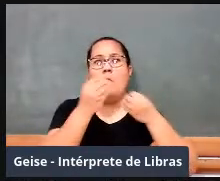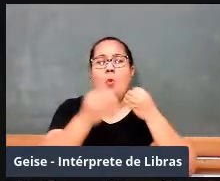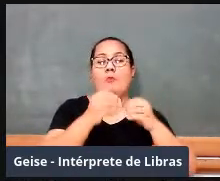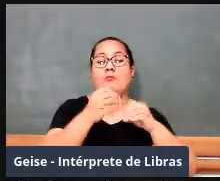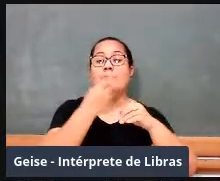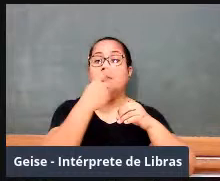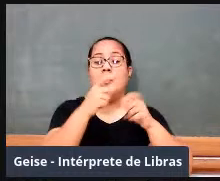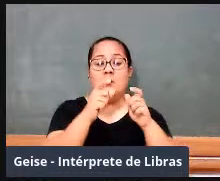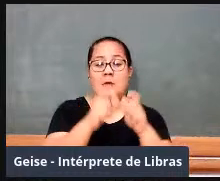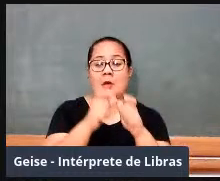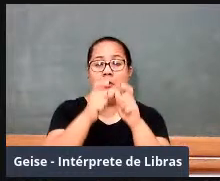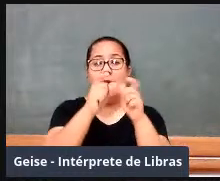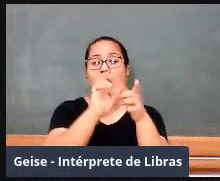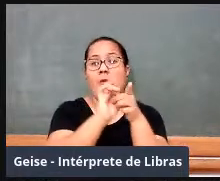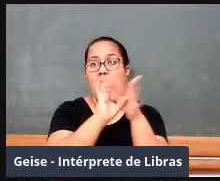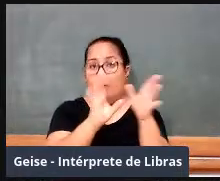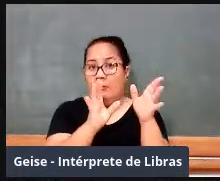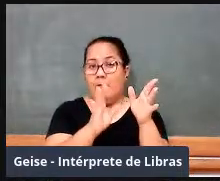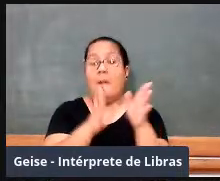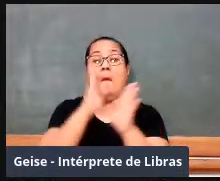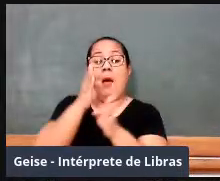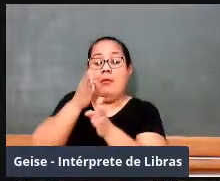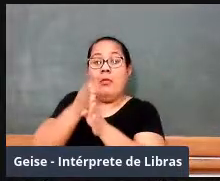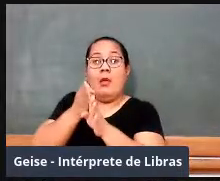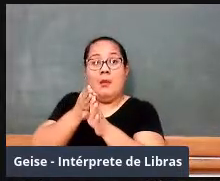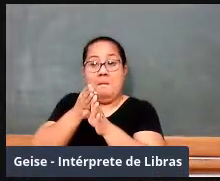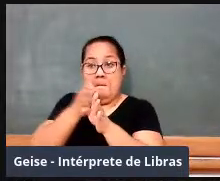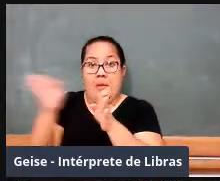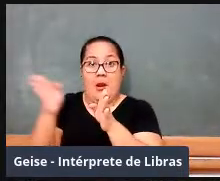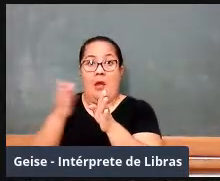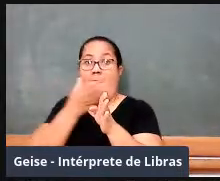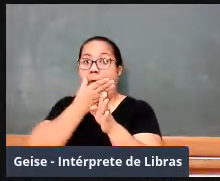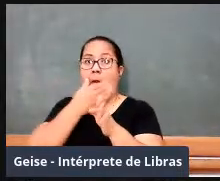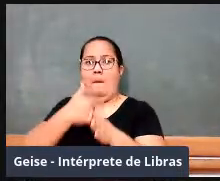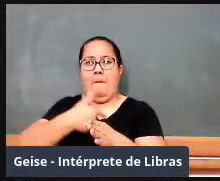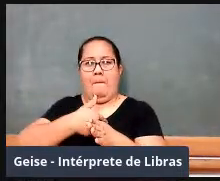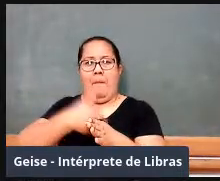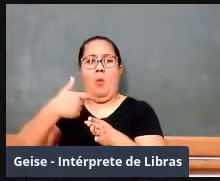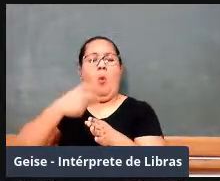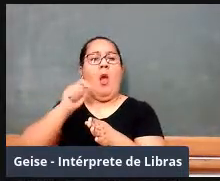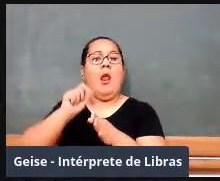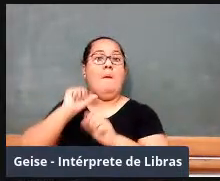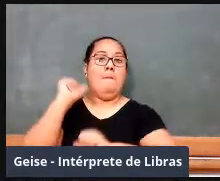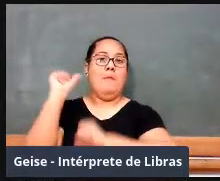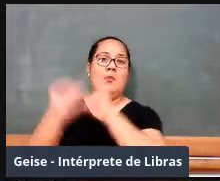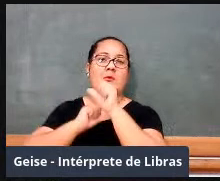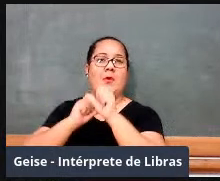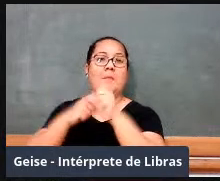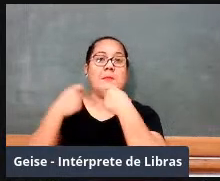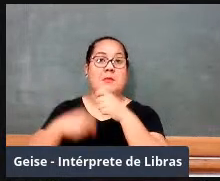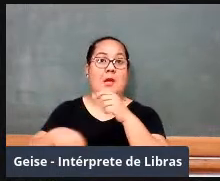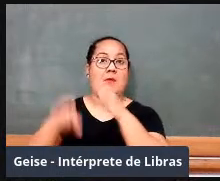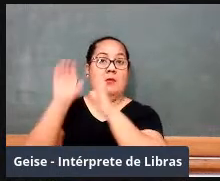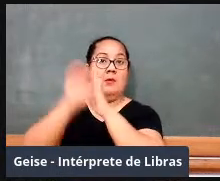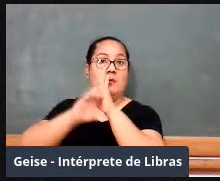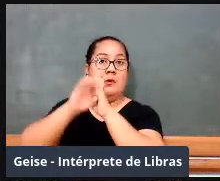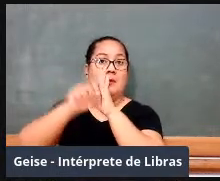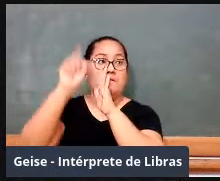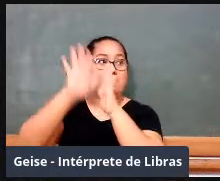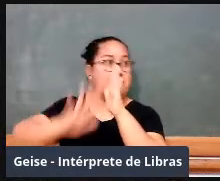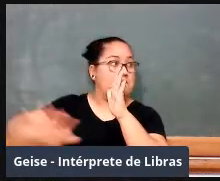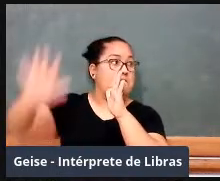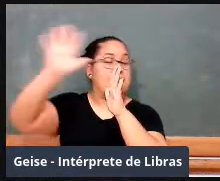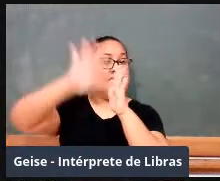Então, com o Vargas, ele diz, não, nós vamos fazer um currículo que valha nacionalmente. O